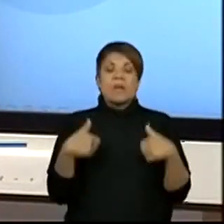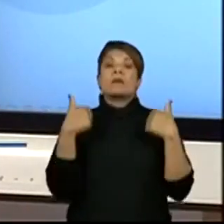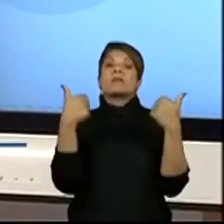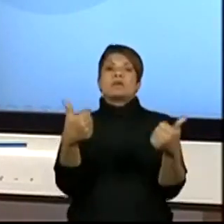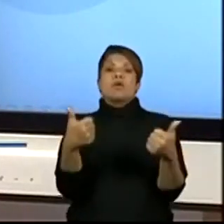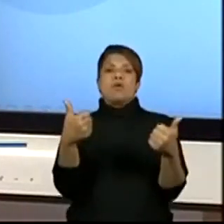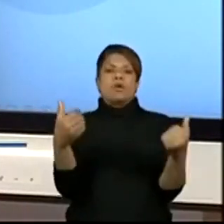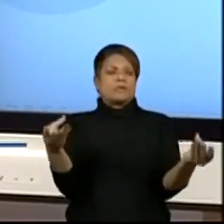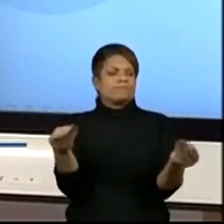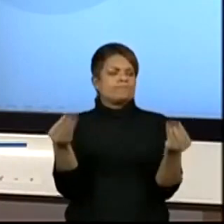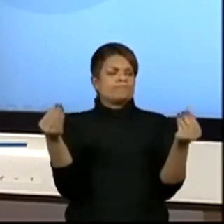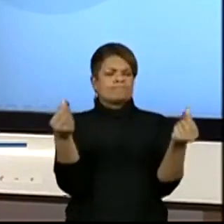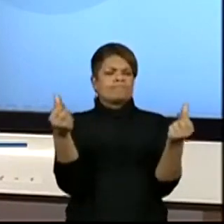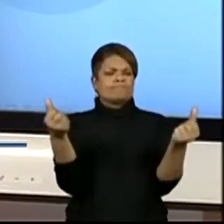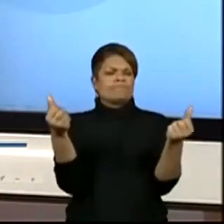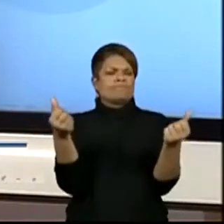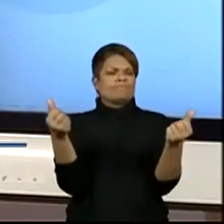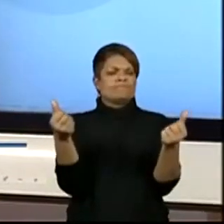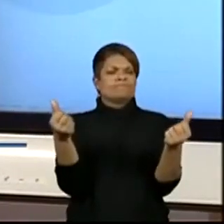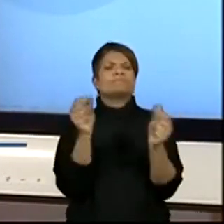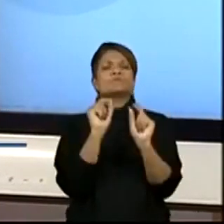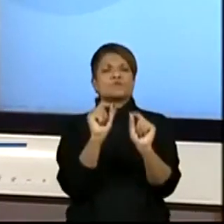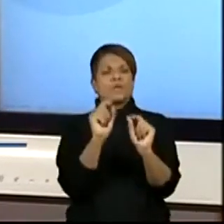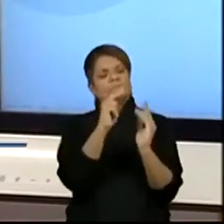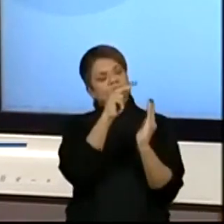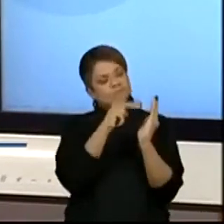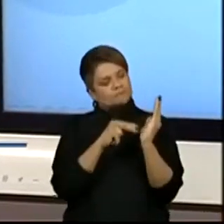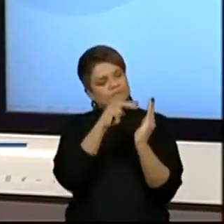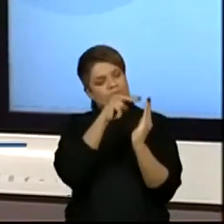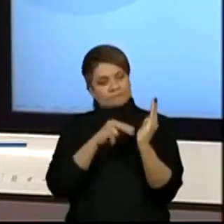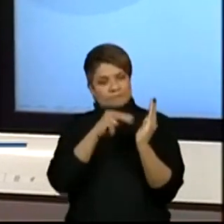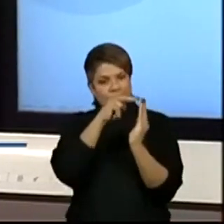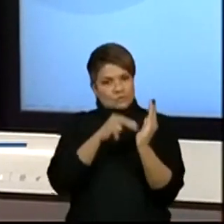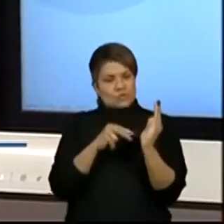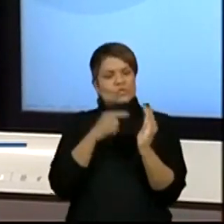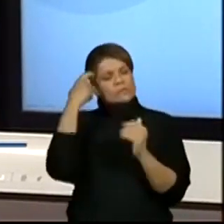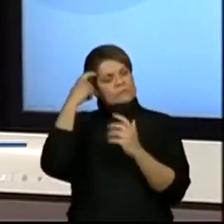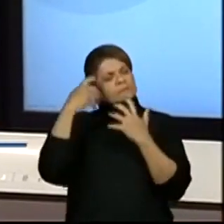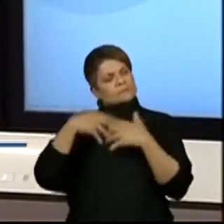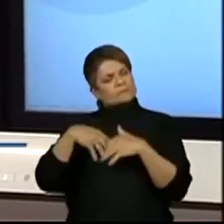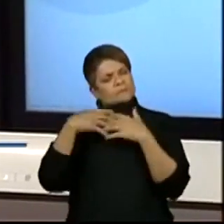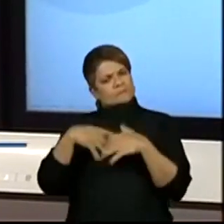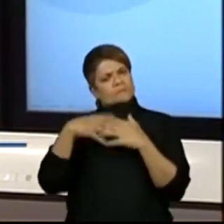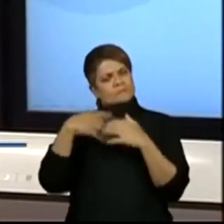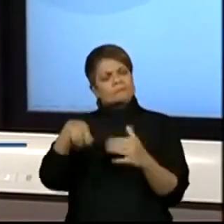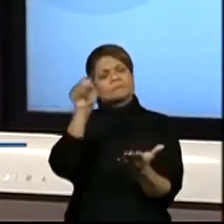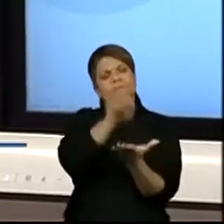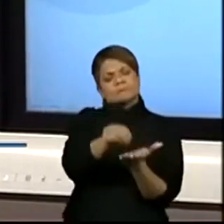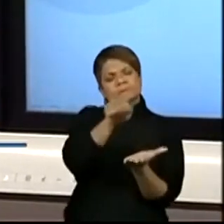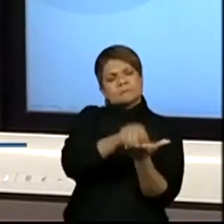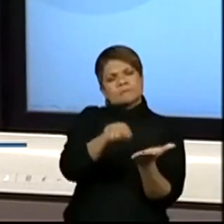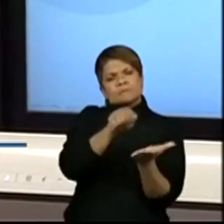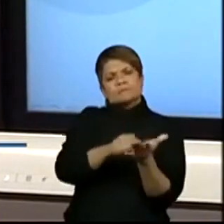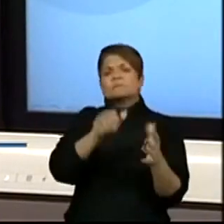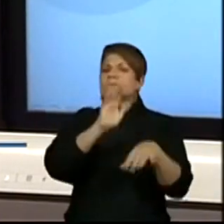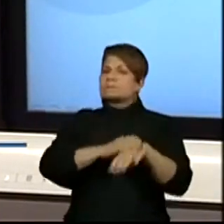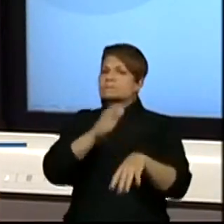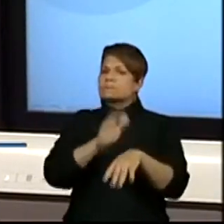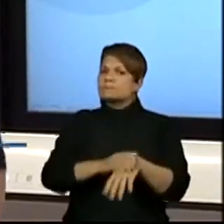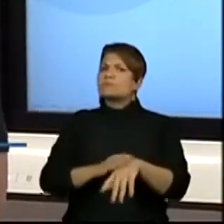melhora em muito nas nossas leituras, nas produções textuais e na